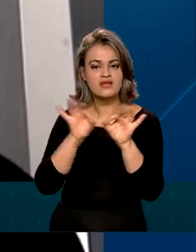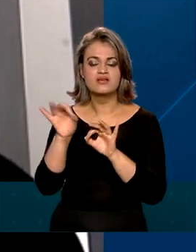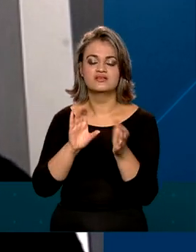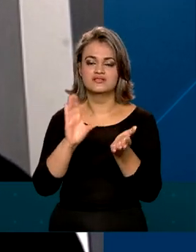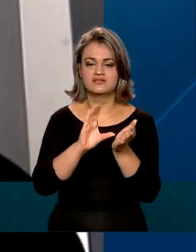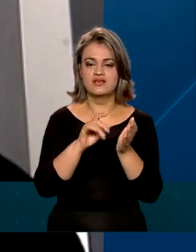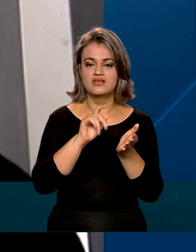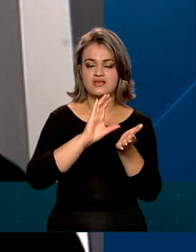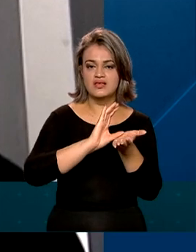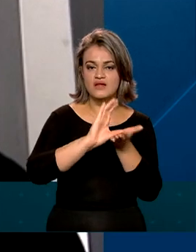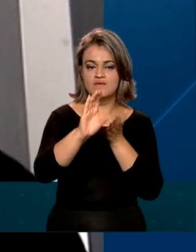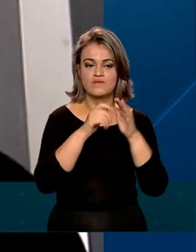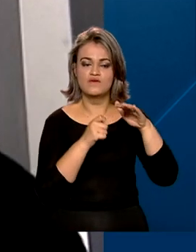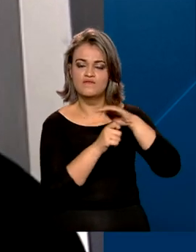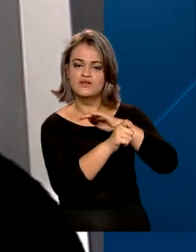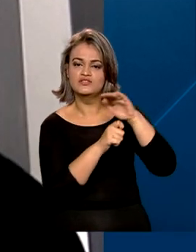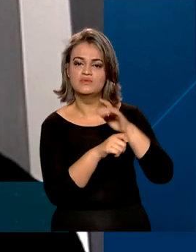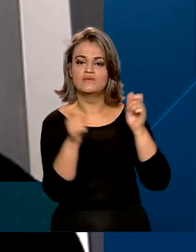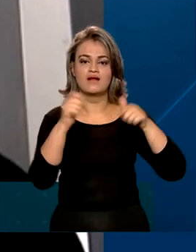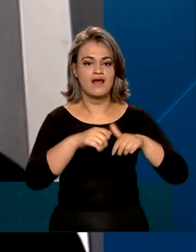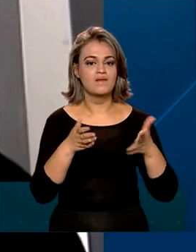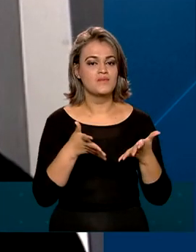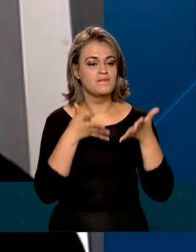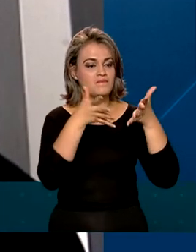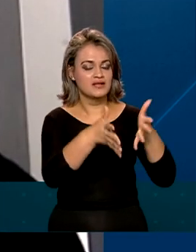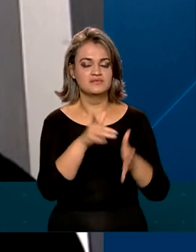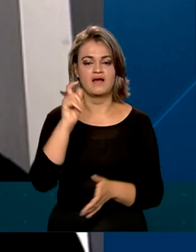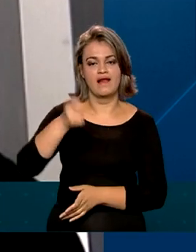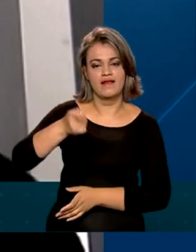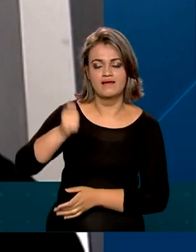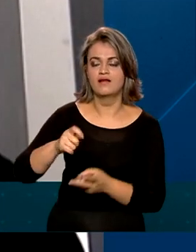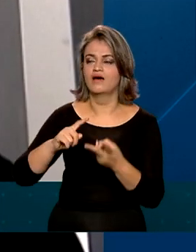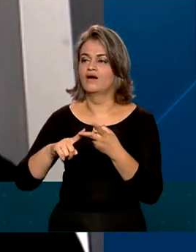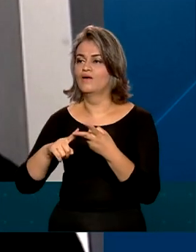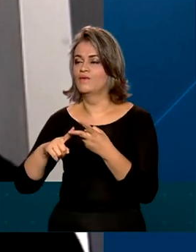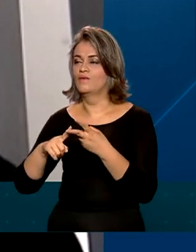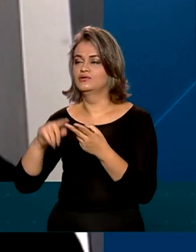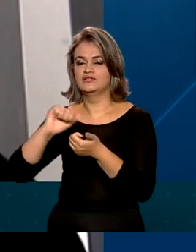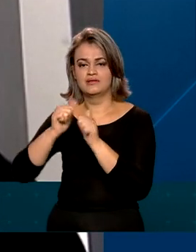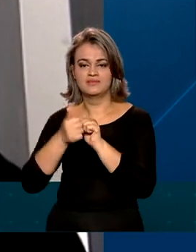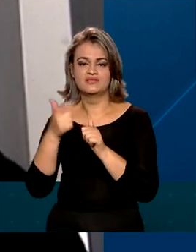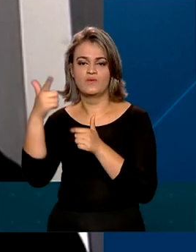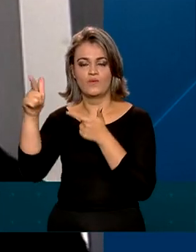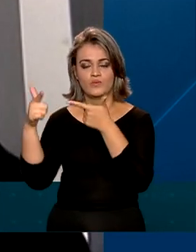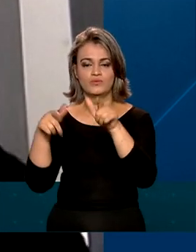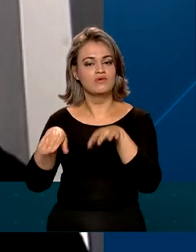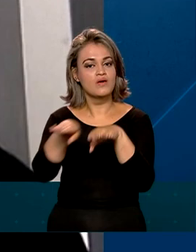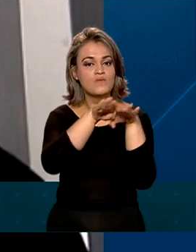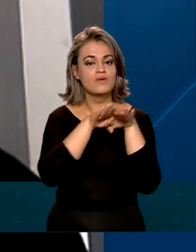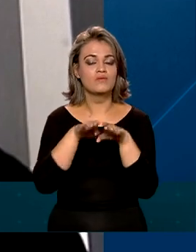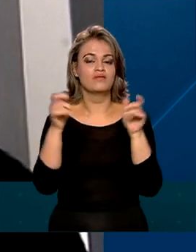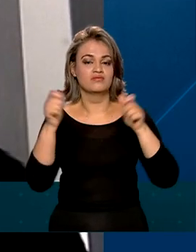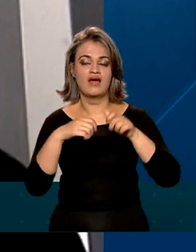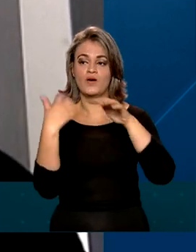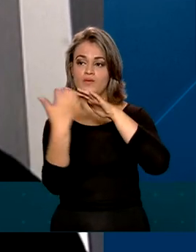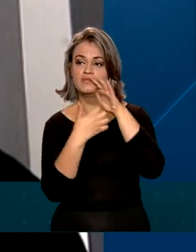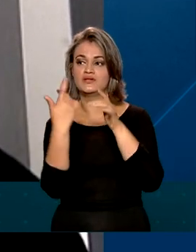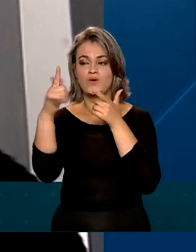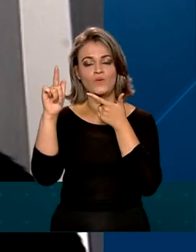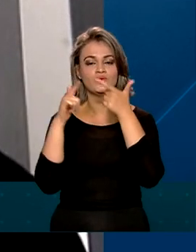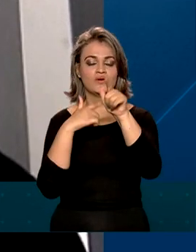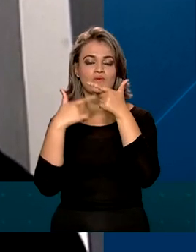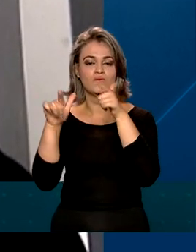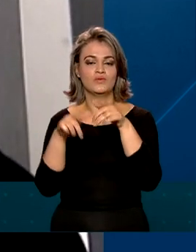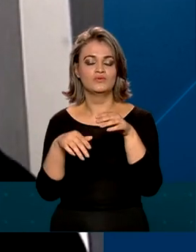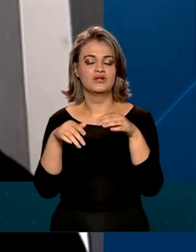investimentos necessários, consiga participar dos leilões, das concessões e de igual para igual com outras empresas que já